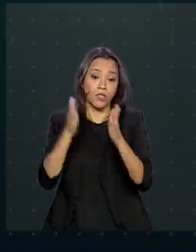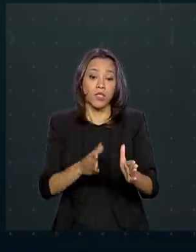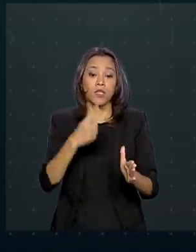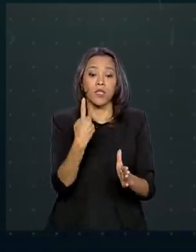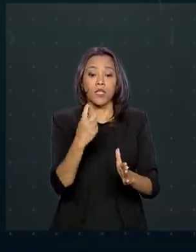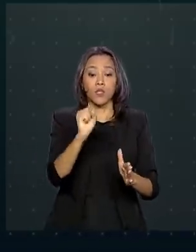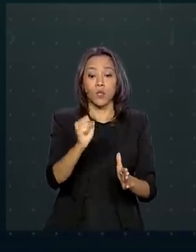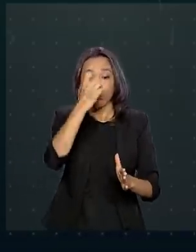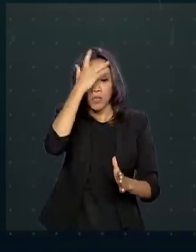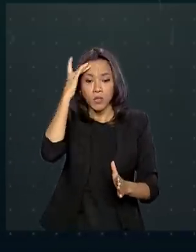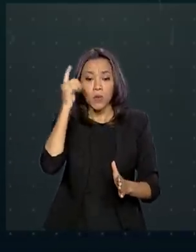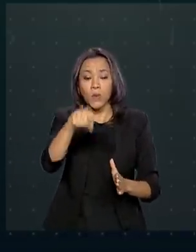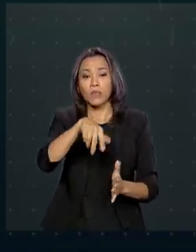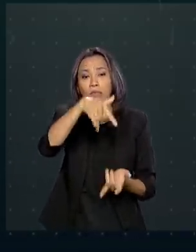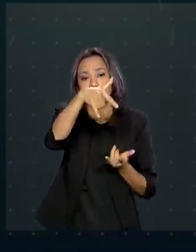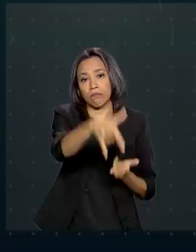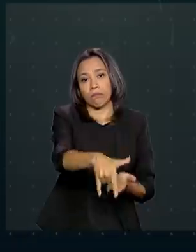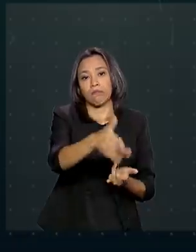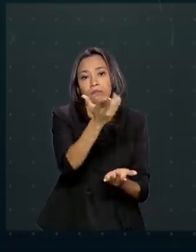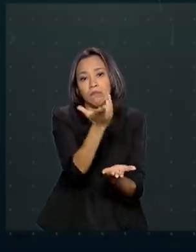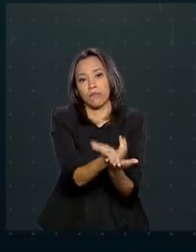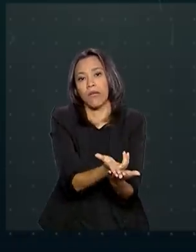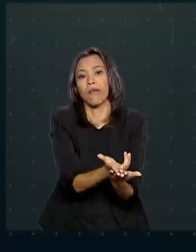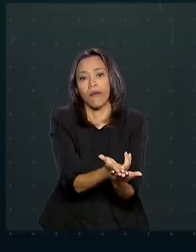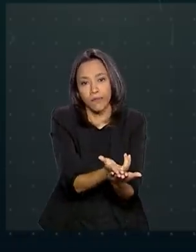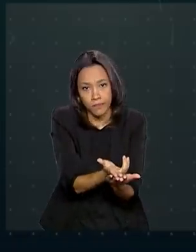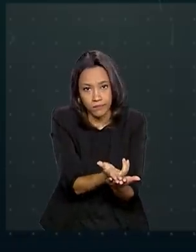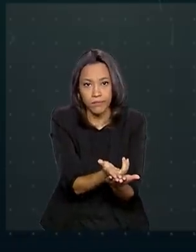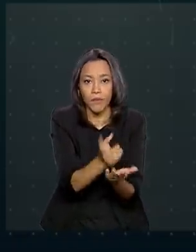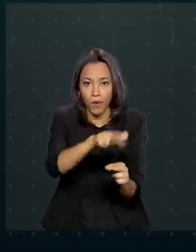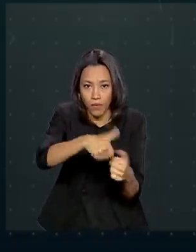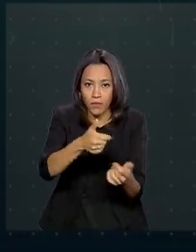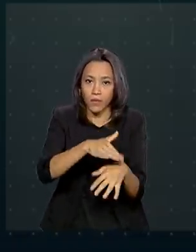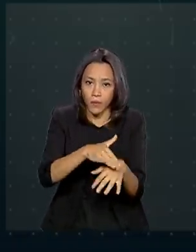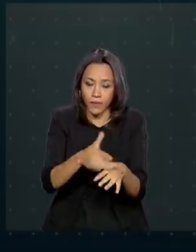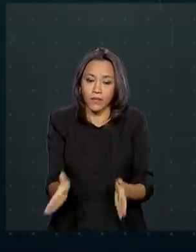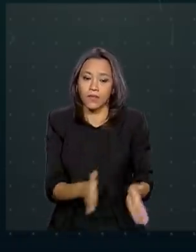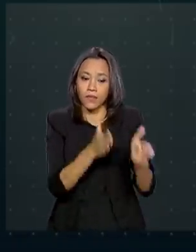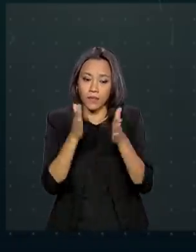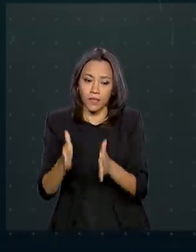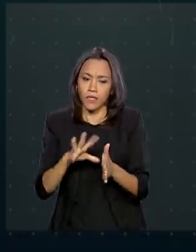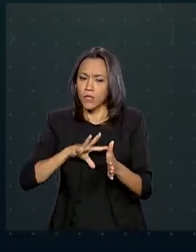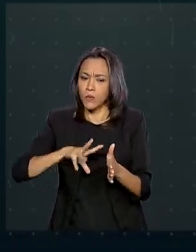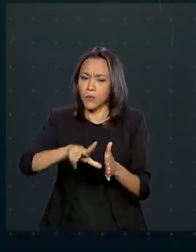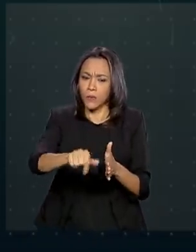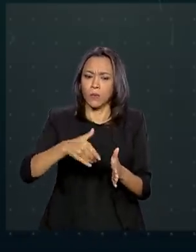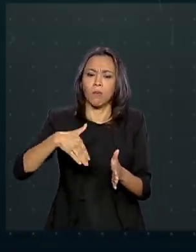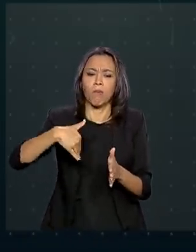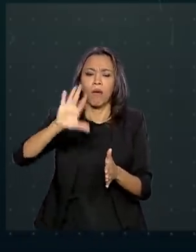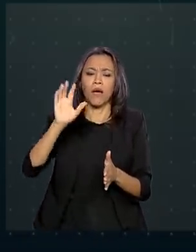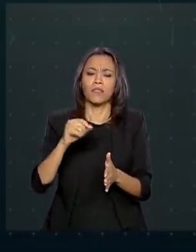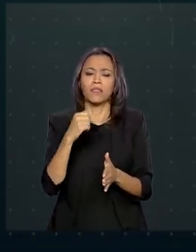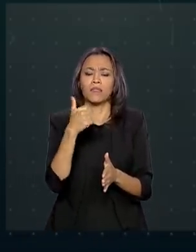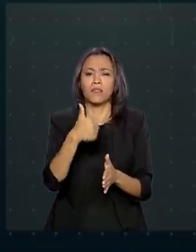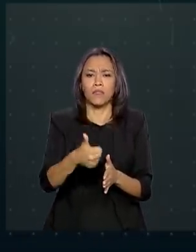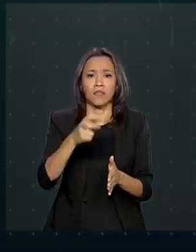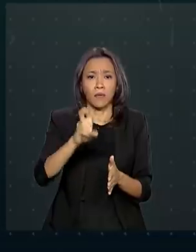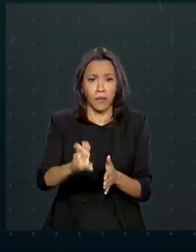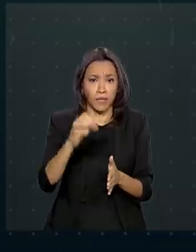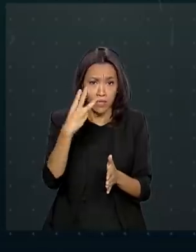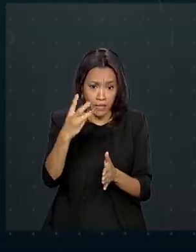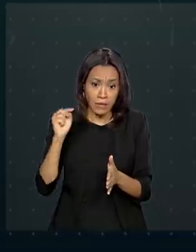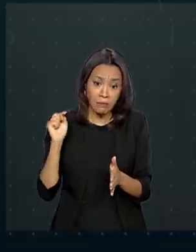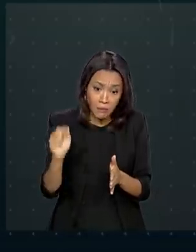internadas por conta da doença no país. Em todo o mundo, há mais de 153 mil casos confirmados